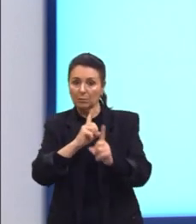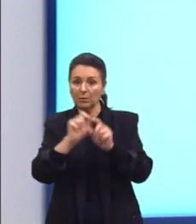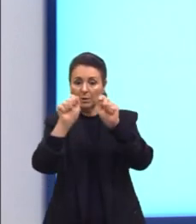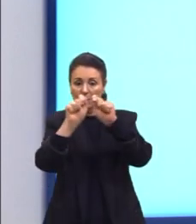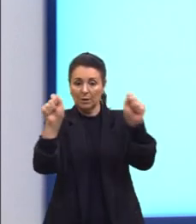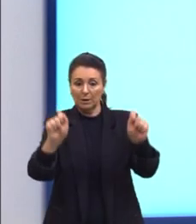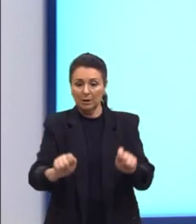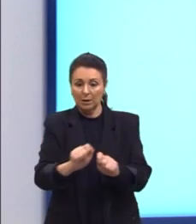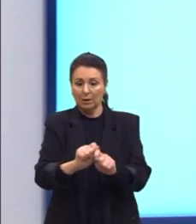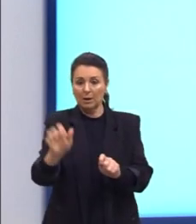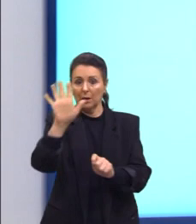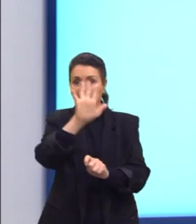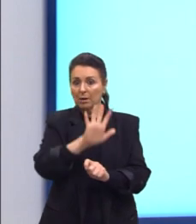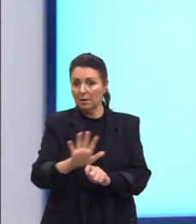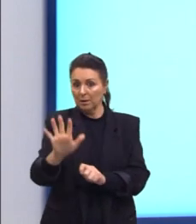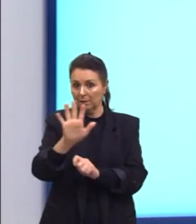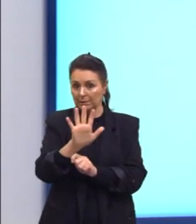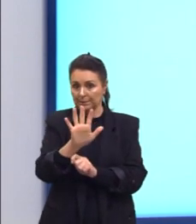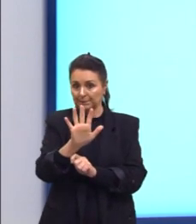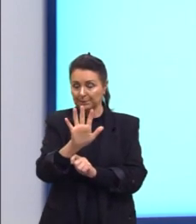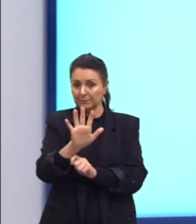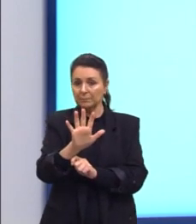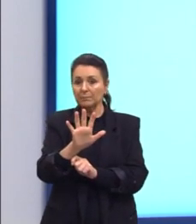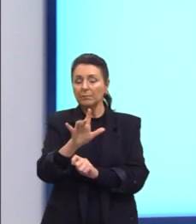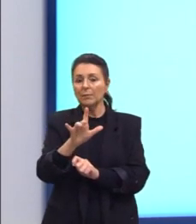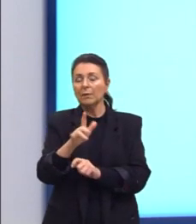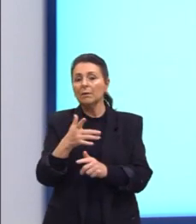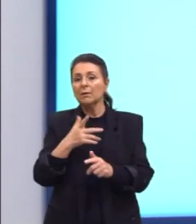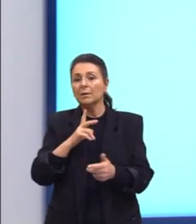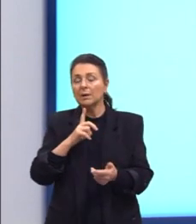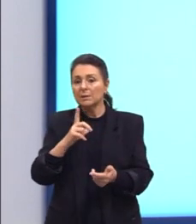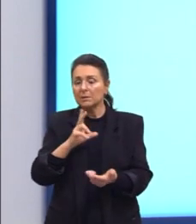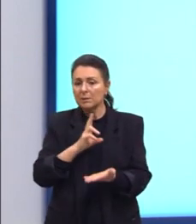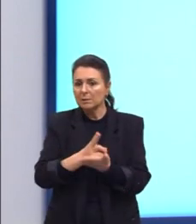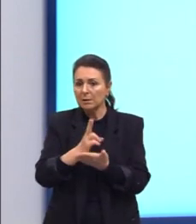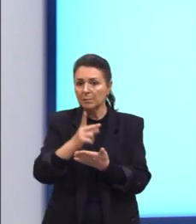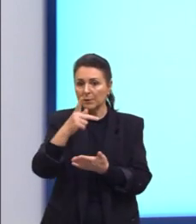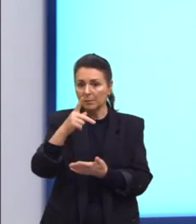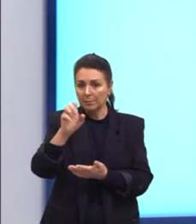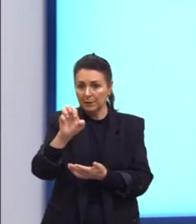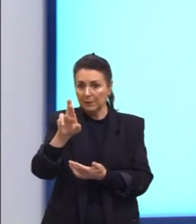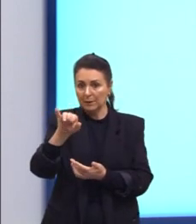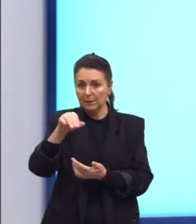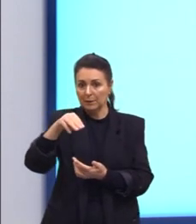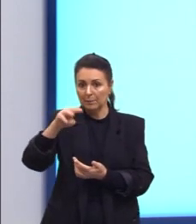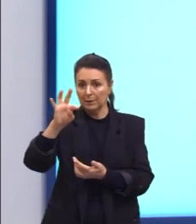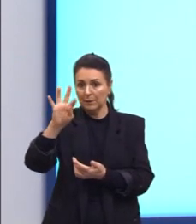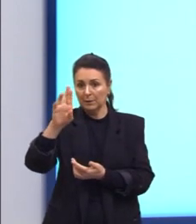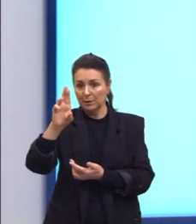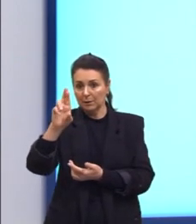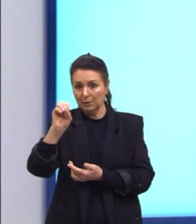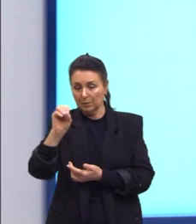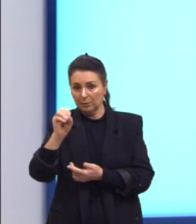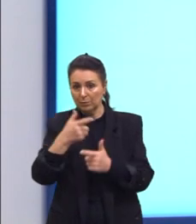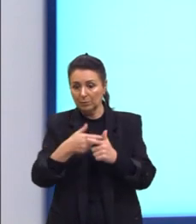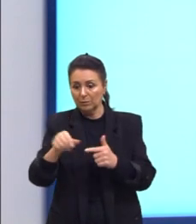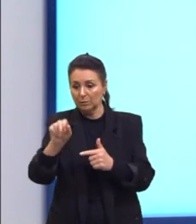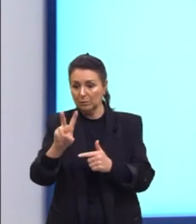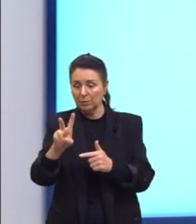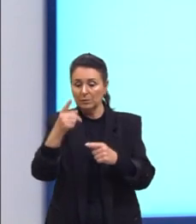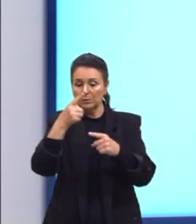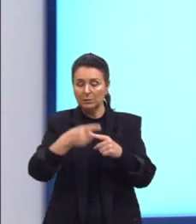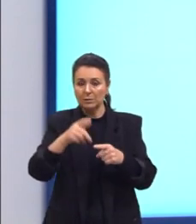bem tranquilamente, tá? Então, é sempre o perímetro dividido por dois, vezes o apótema.